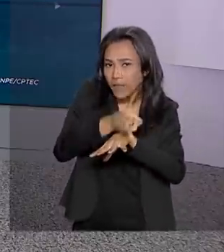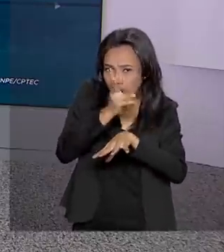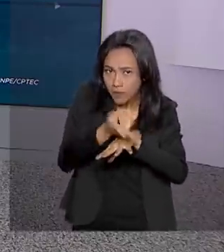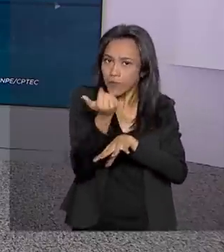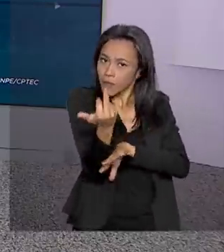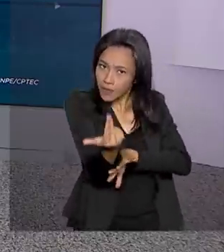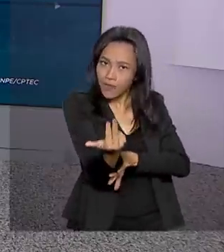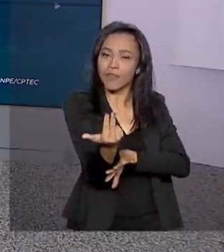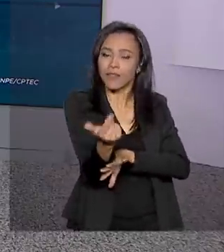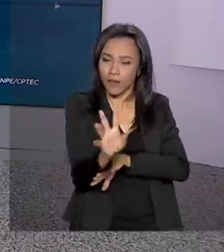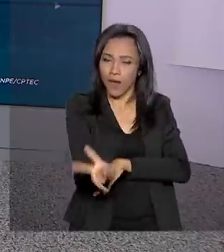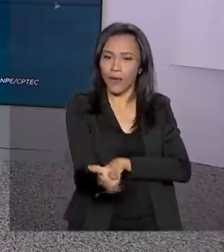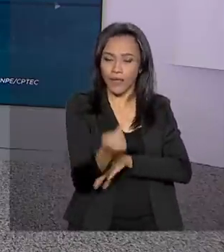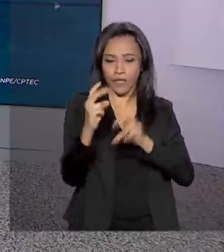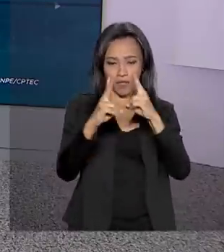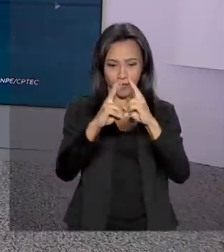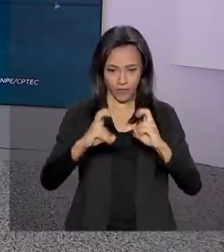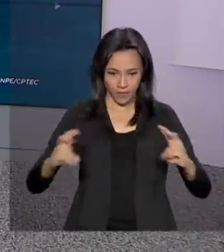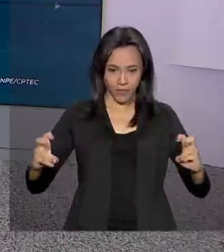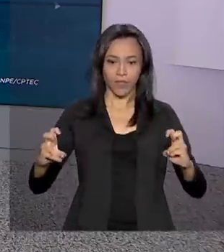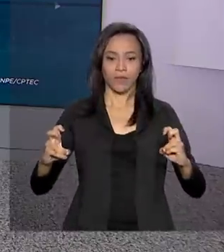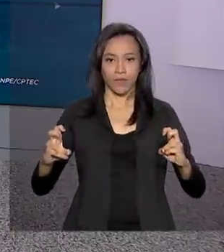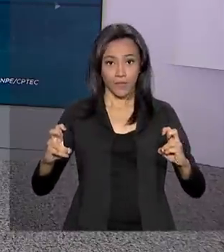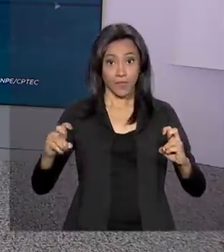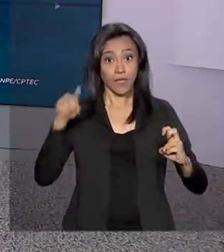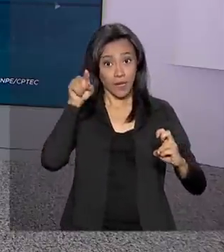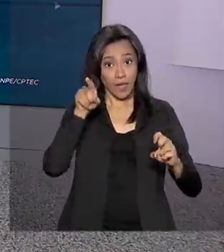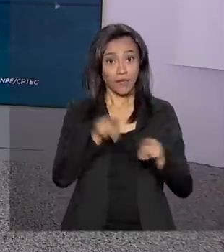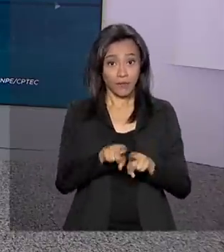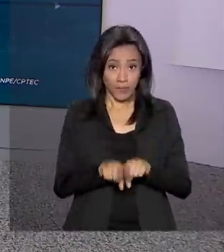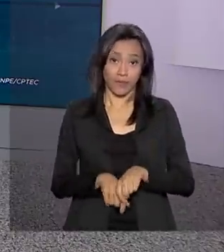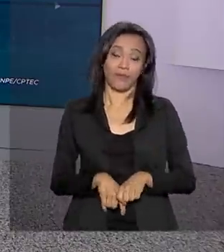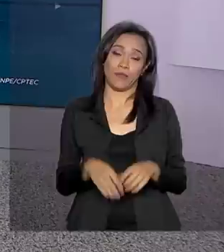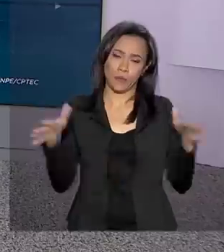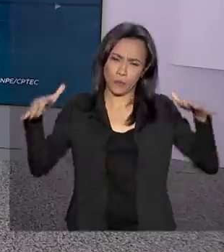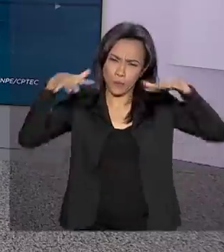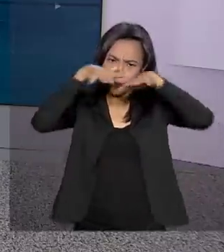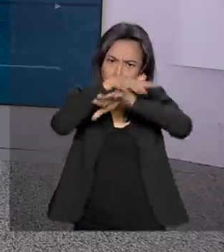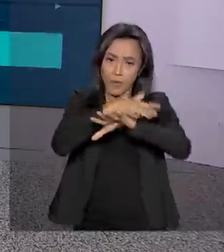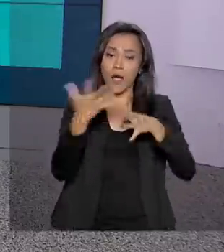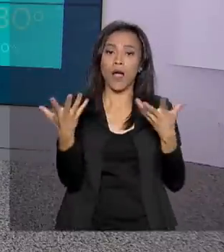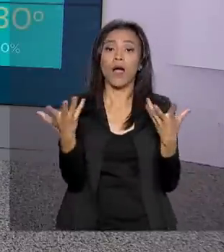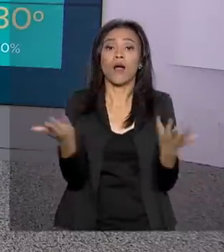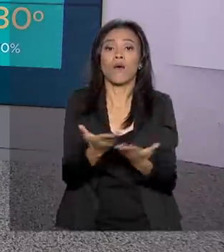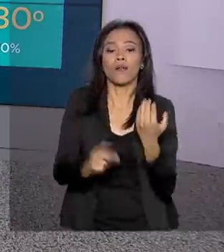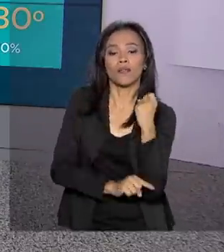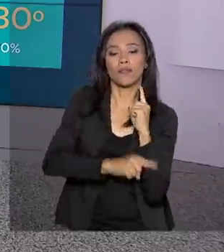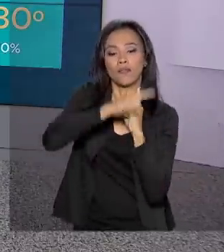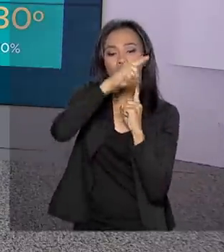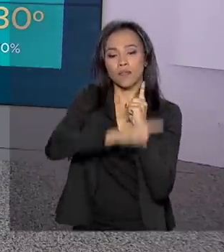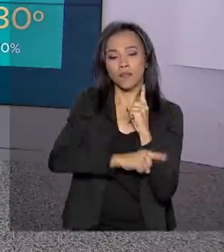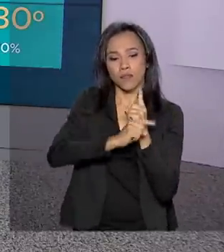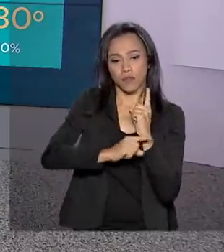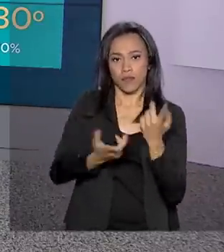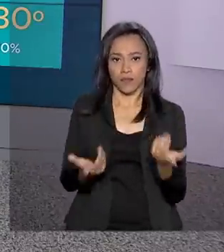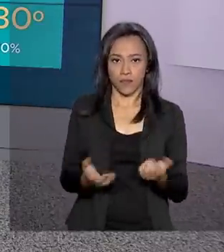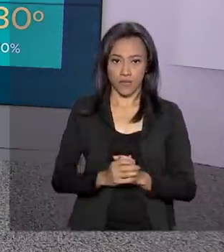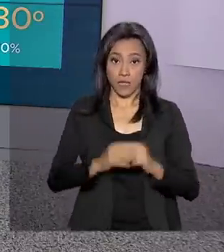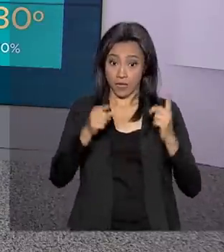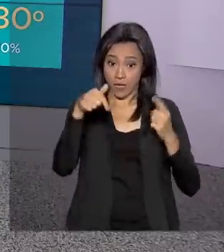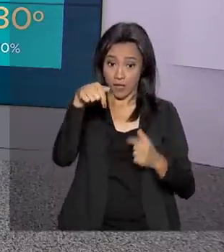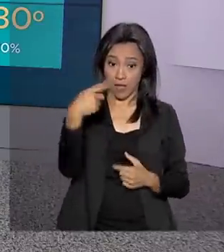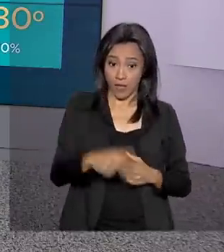se repete em Florianópolis, também lá, céu parcialmente nublado. Agora vamos às temperaturas mínimas e máximas.